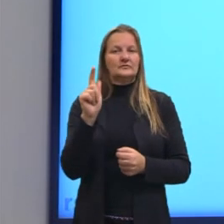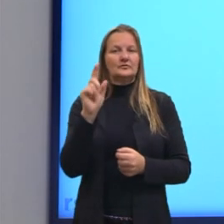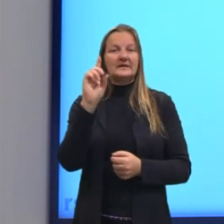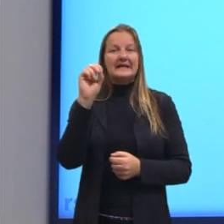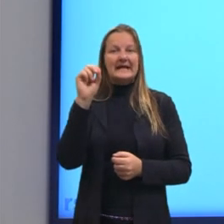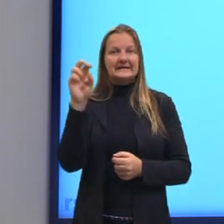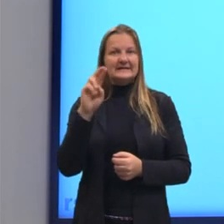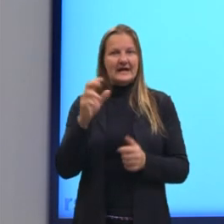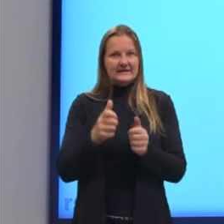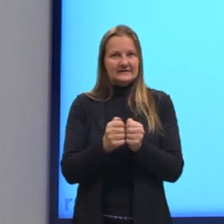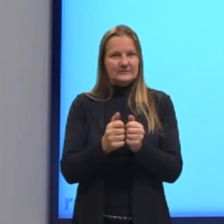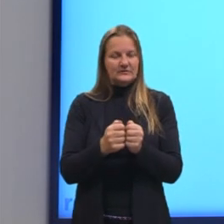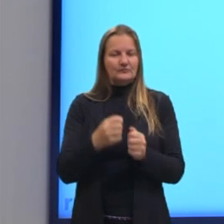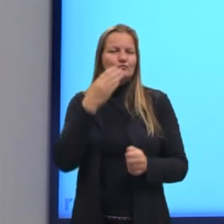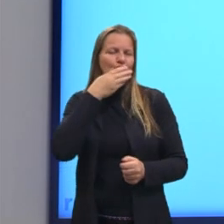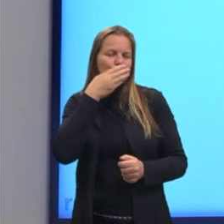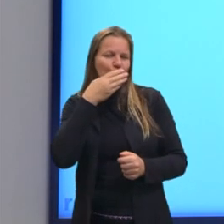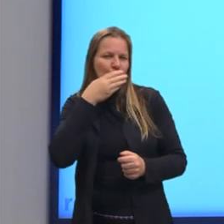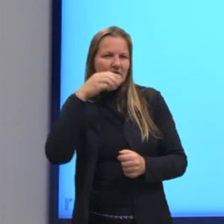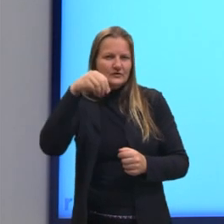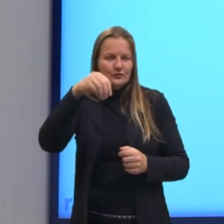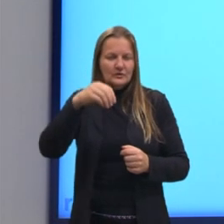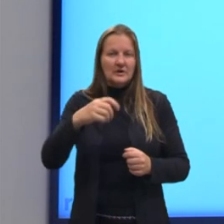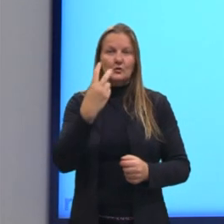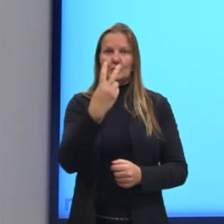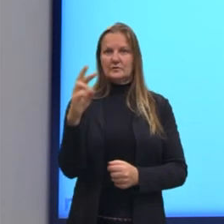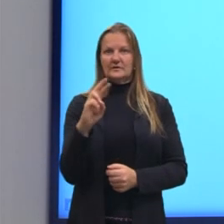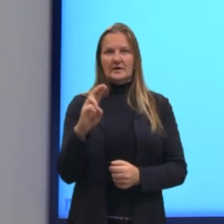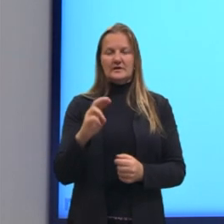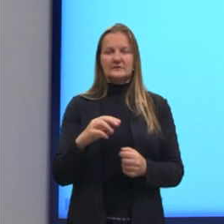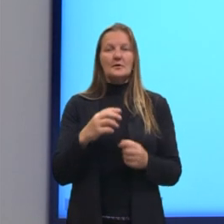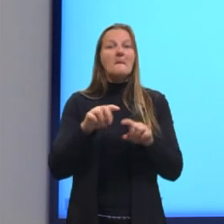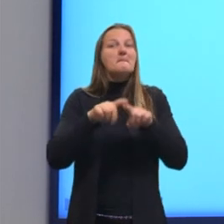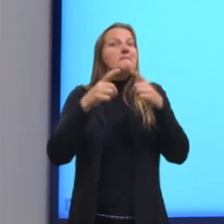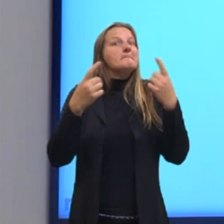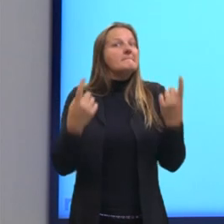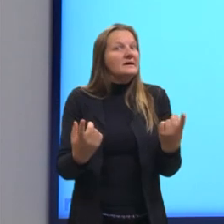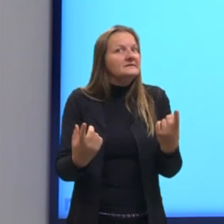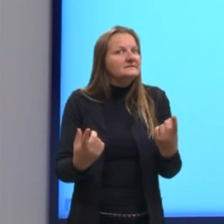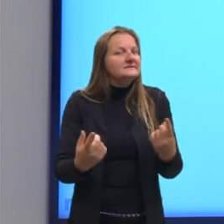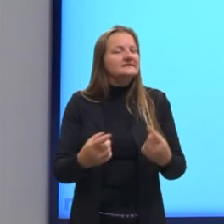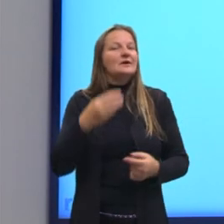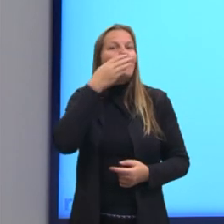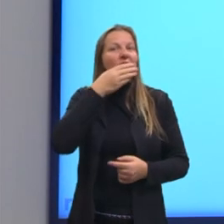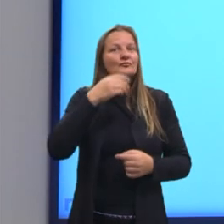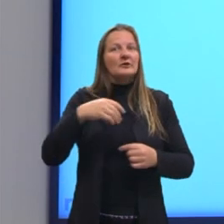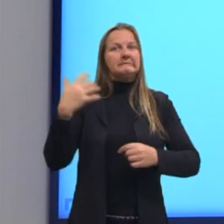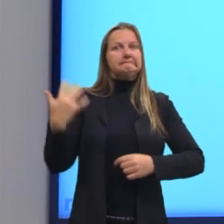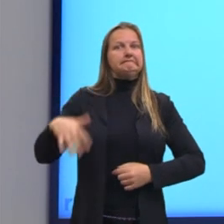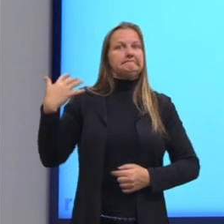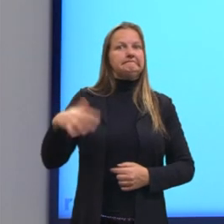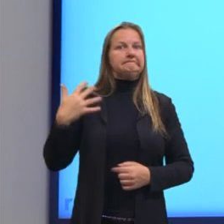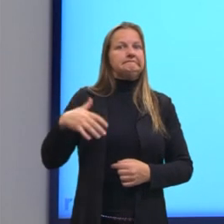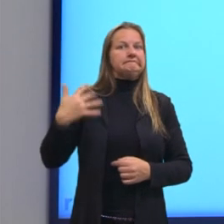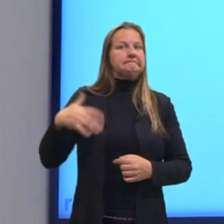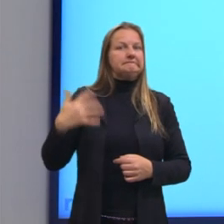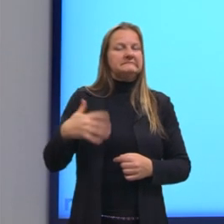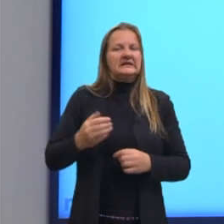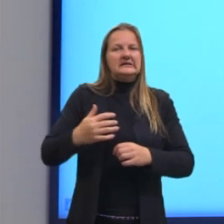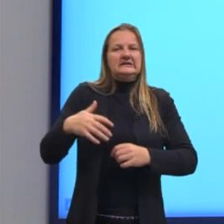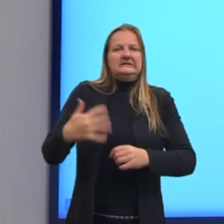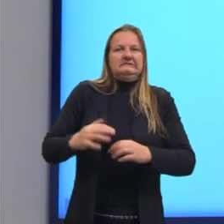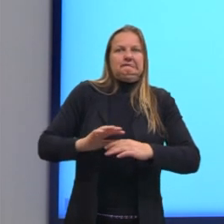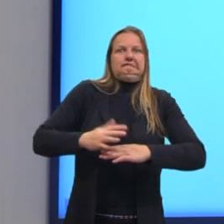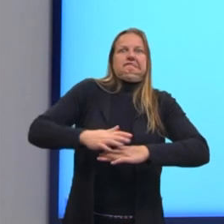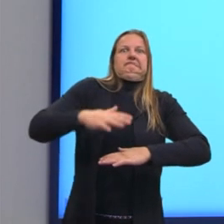reais e do açúcar custa 2 reais. Porém, o açúcar teve um aumento e o quilograma passou a custar